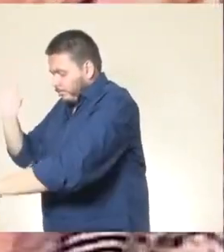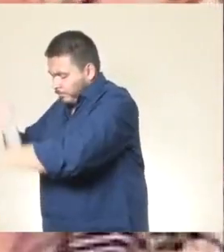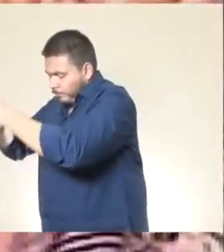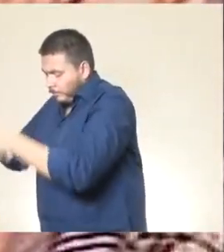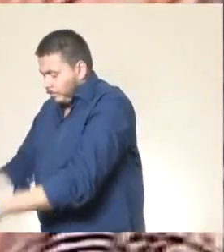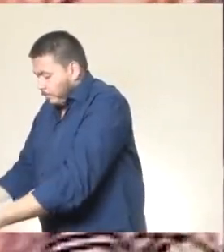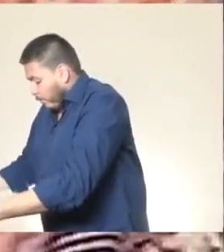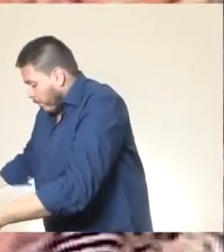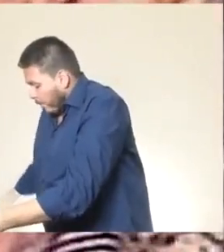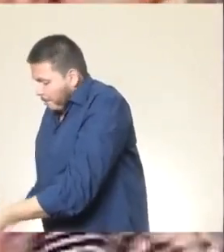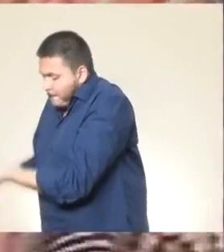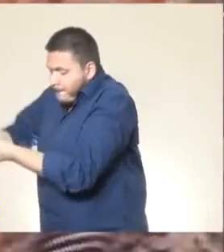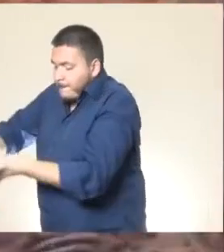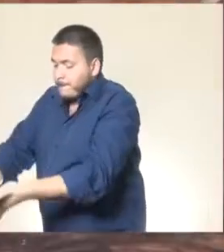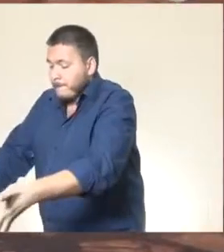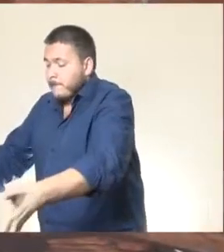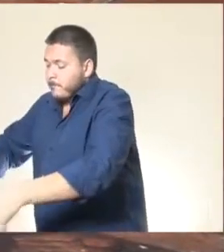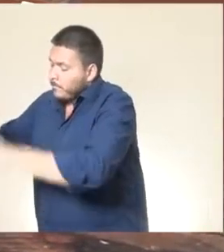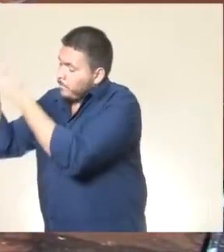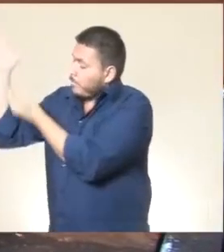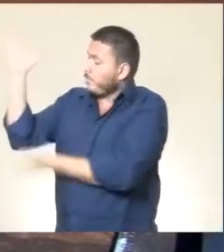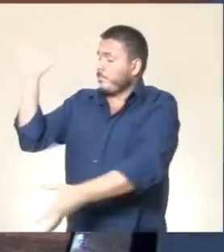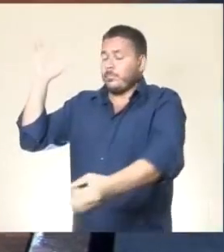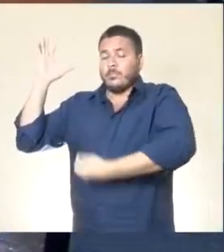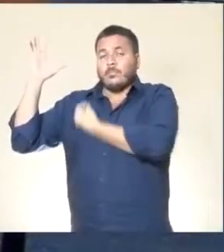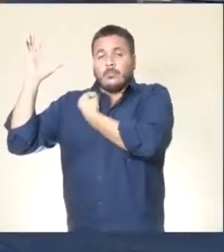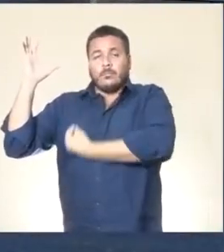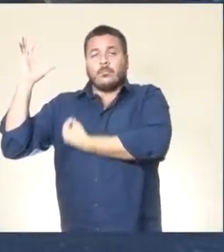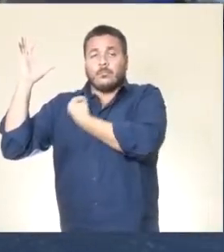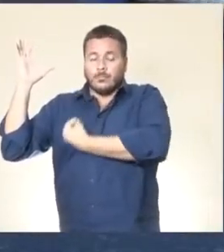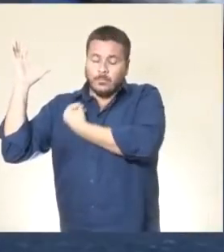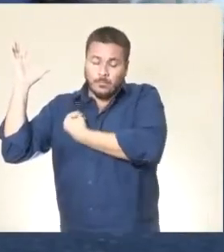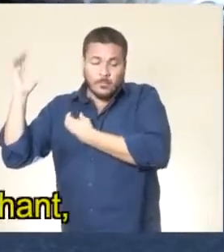pedra do meu túmulo, no simbolismo de vida vegetal.